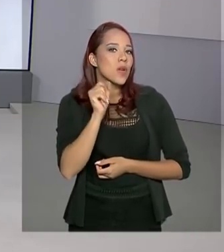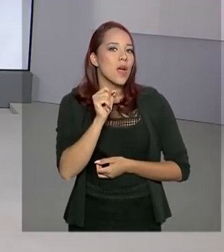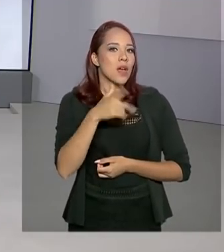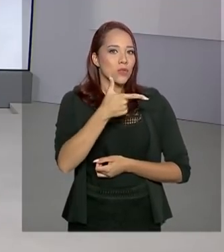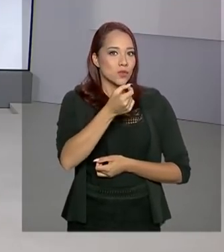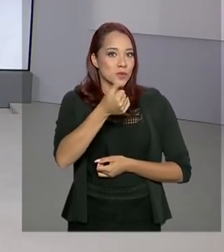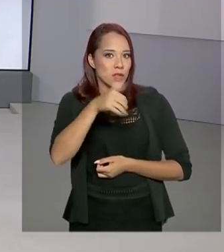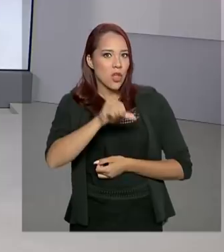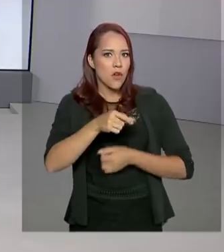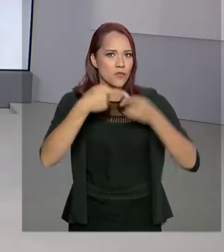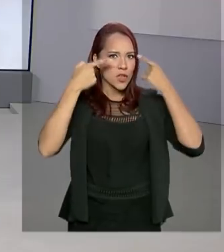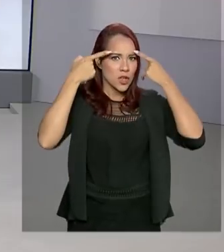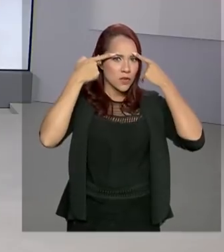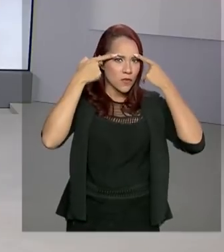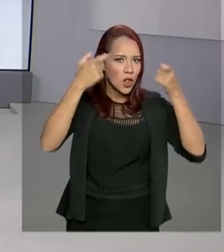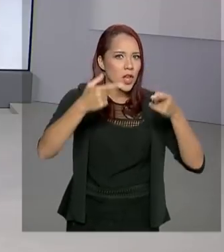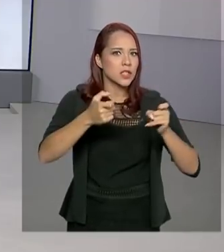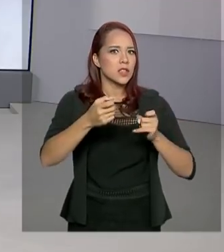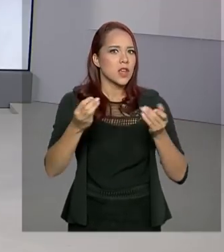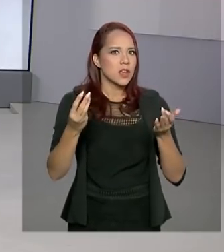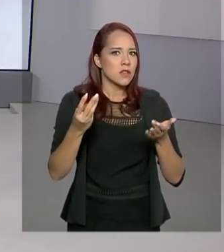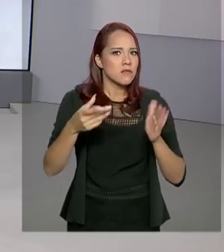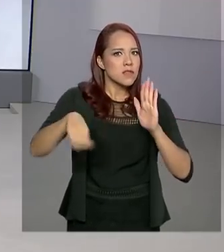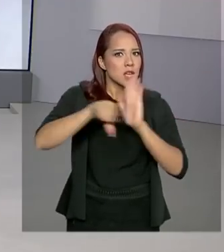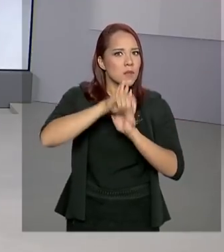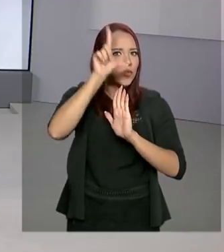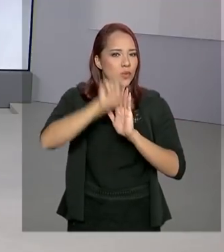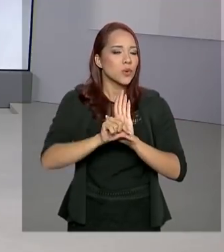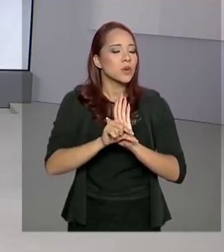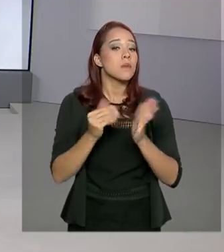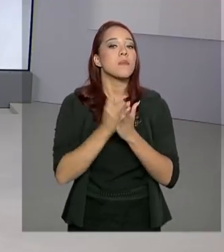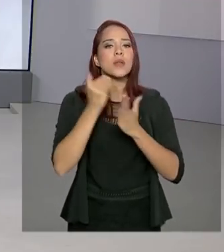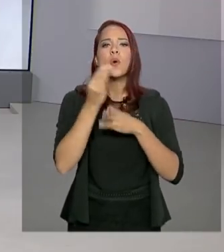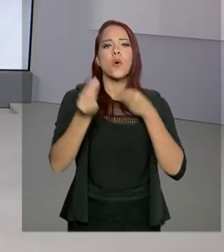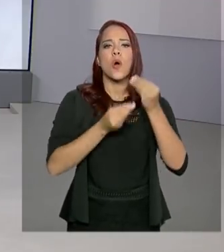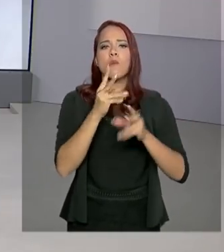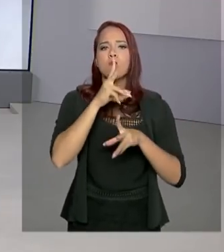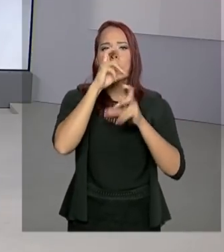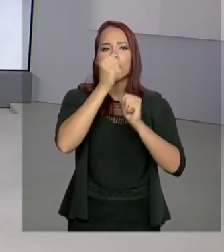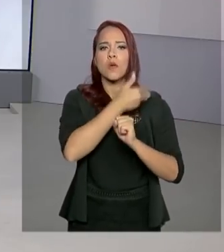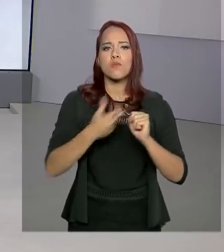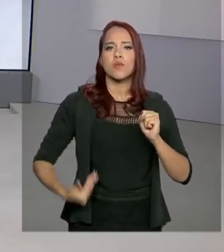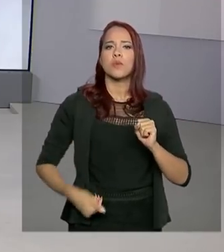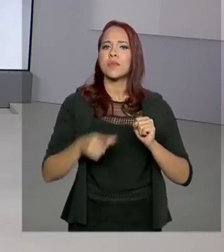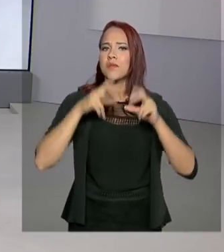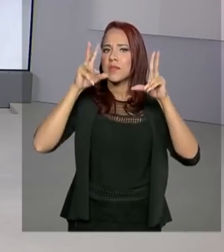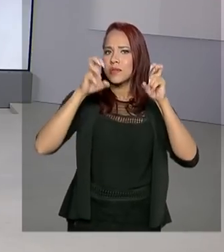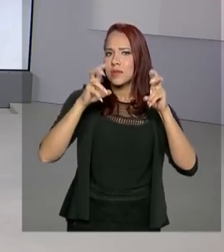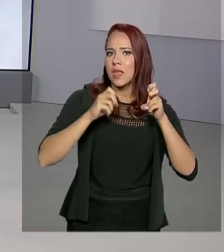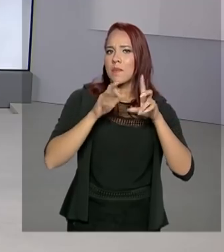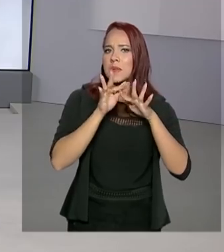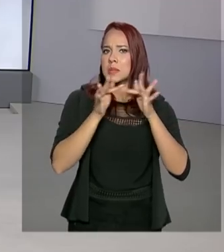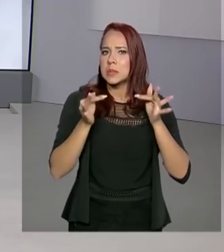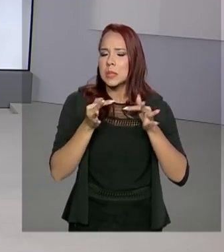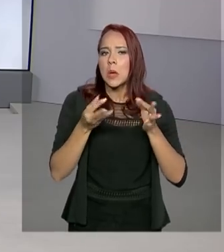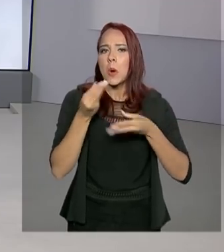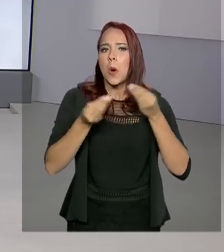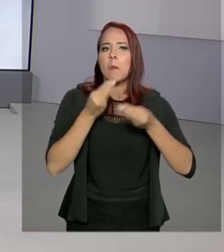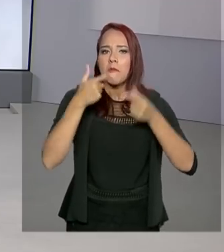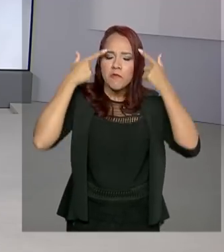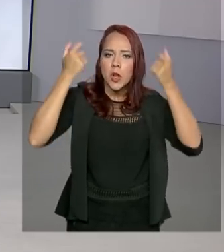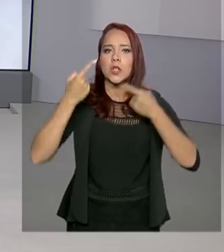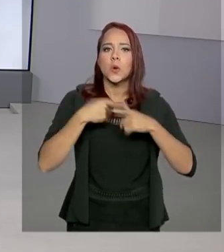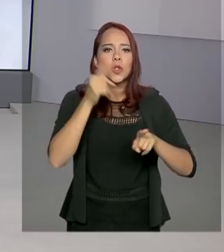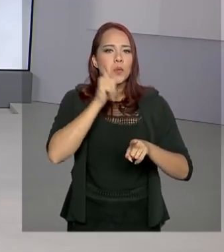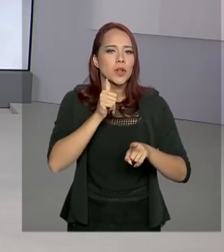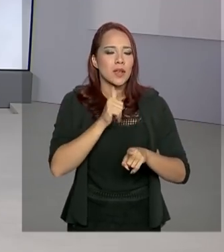criminalidade violenta em todo o país. E mais, como o poder público lidou com temas sensíveis como a violência contra a mulher.